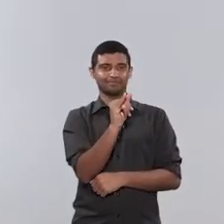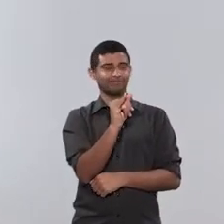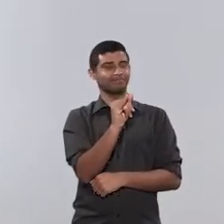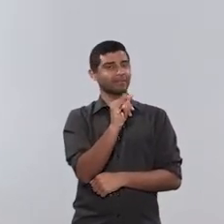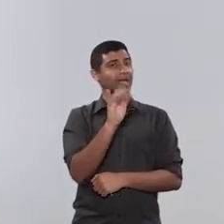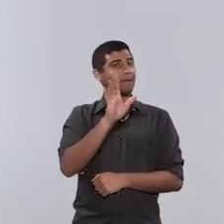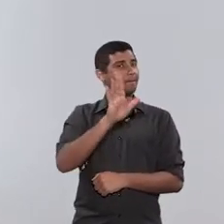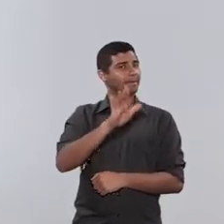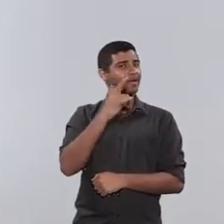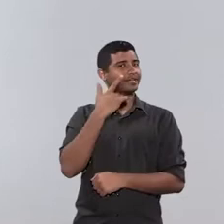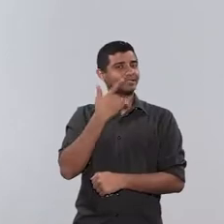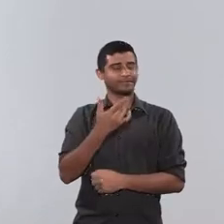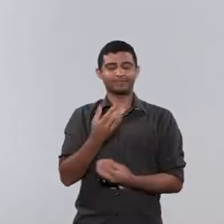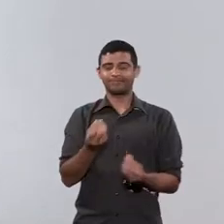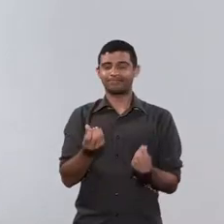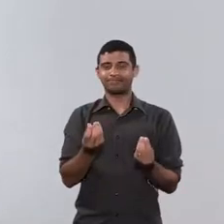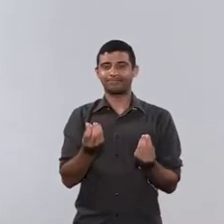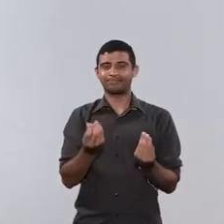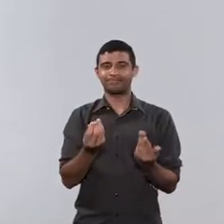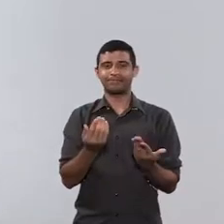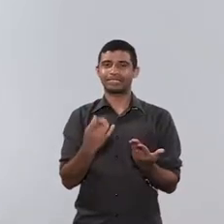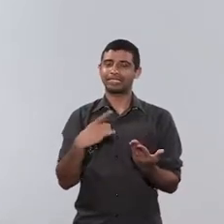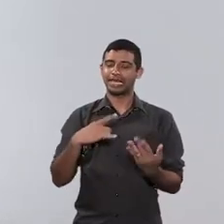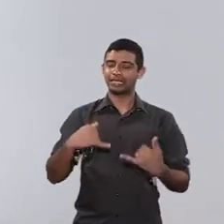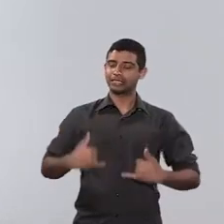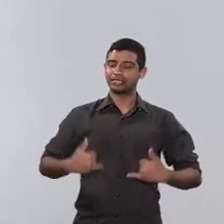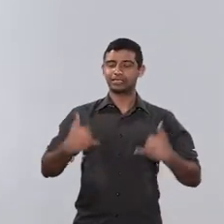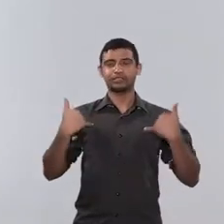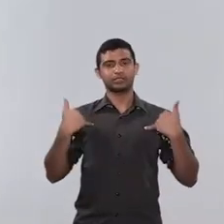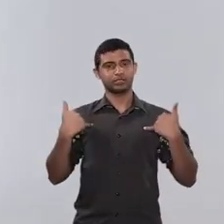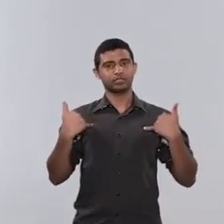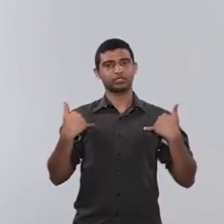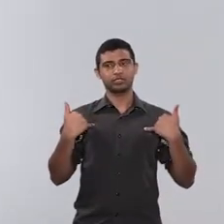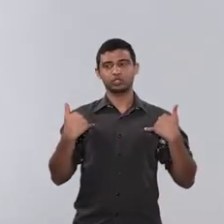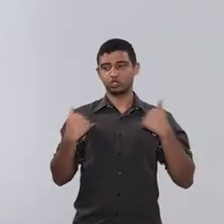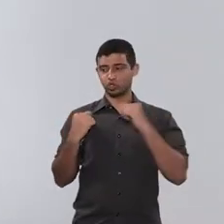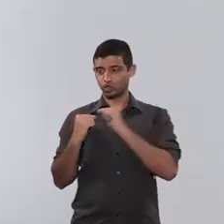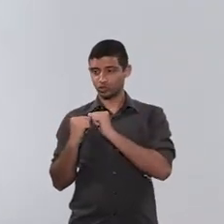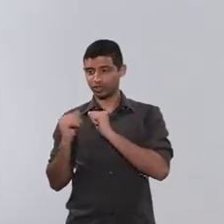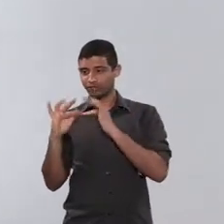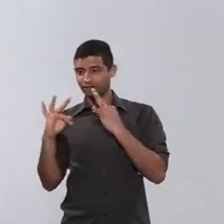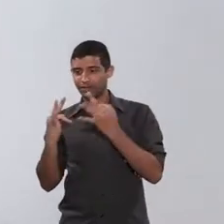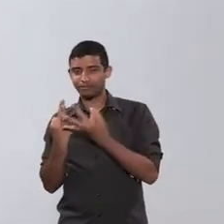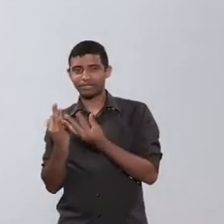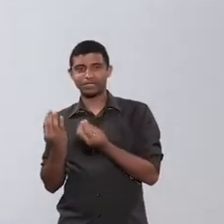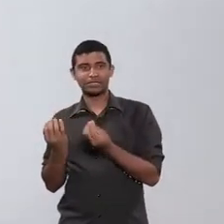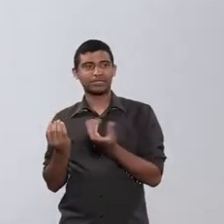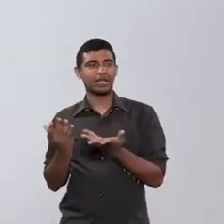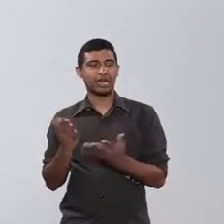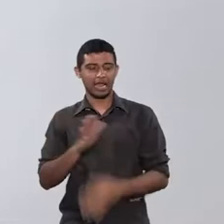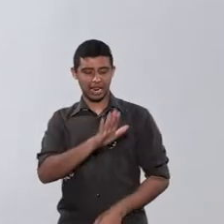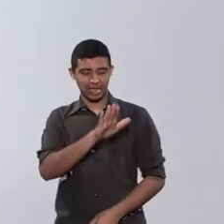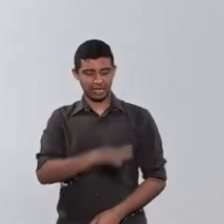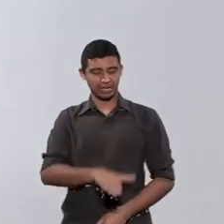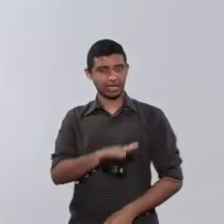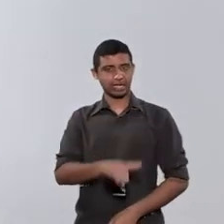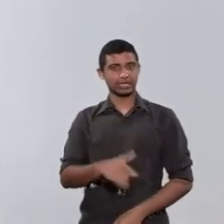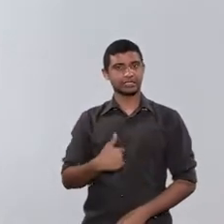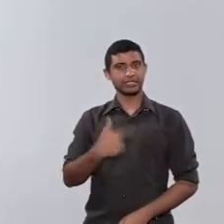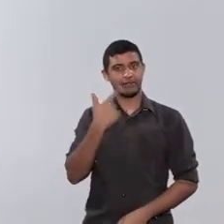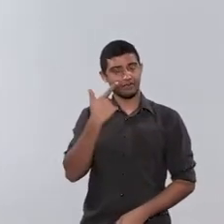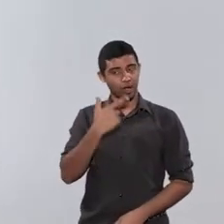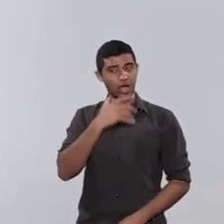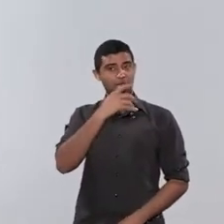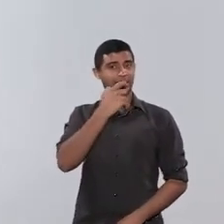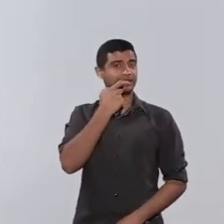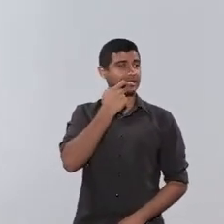mas, no meio disso, vai ter um aniversário de um familiar nosso. Então, surge assim, olha,